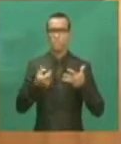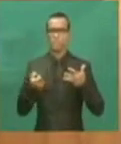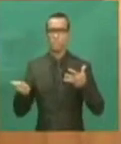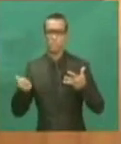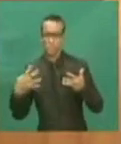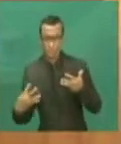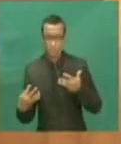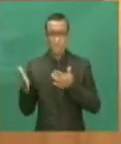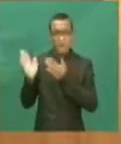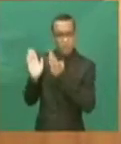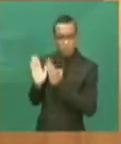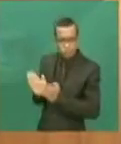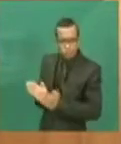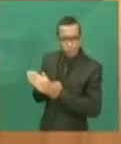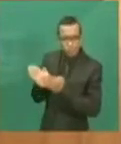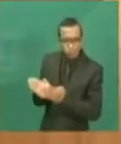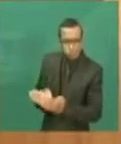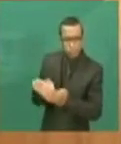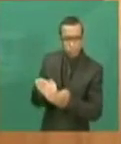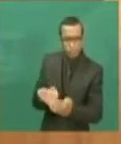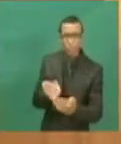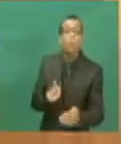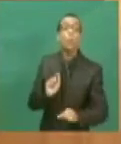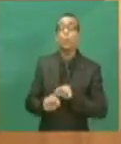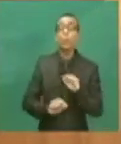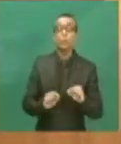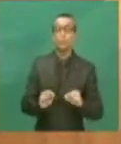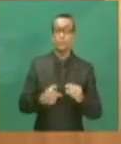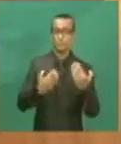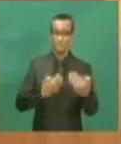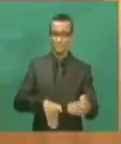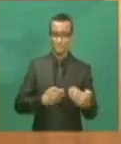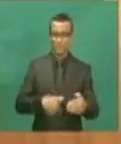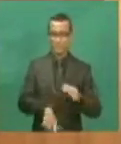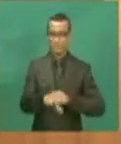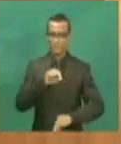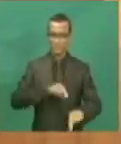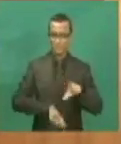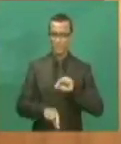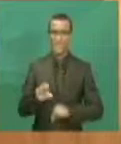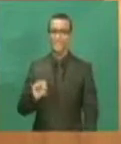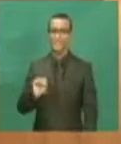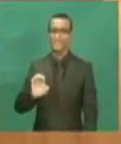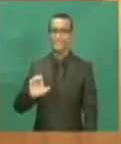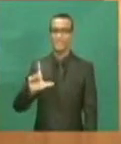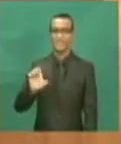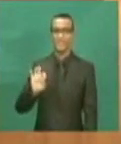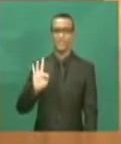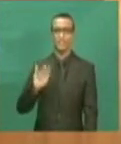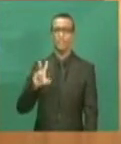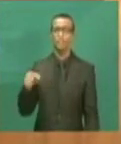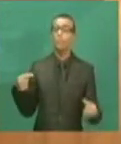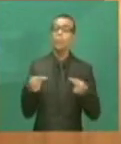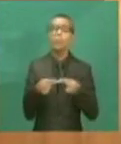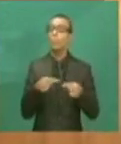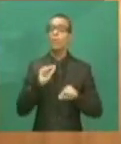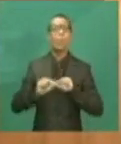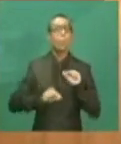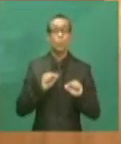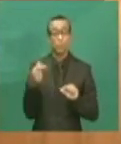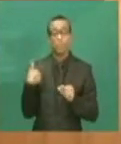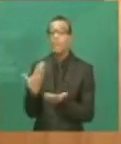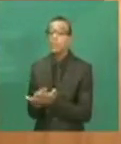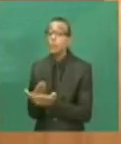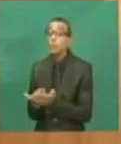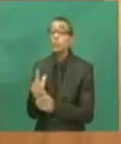sustentados ainda em cima do seletivo meritório, deputada Valéria, que eu fiz. Já disse aqui,